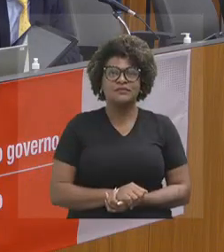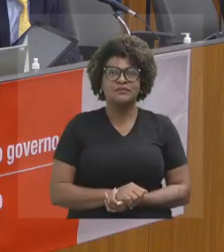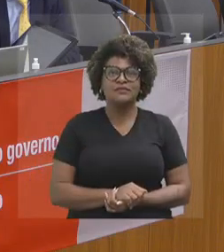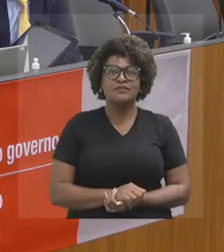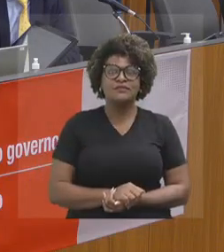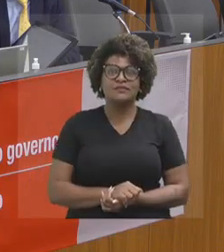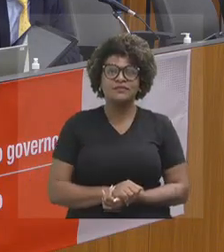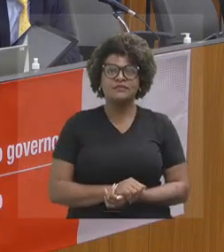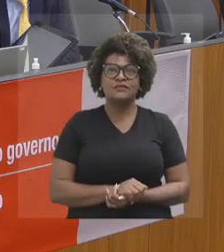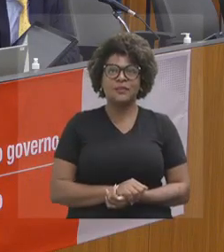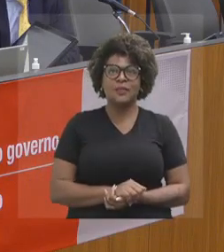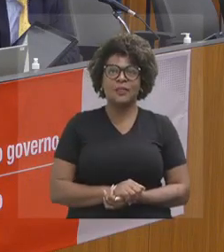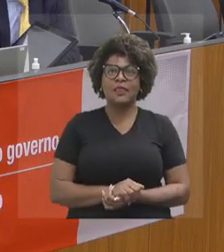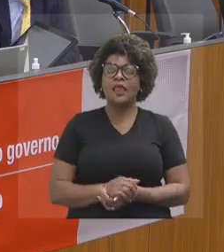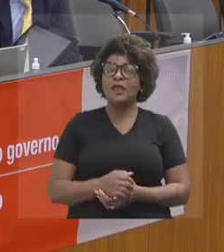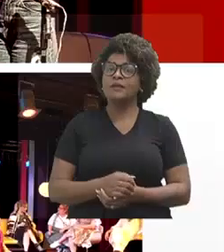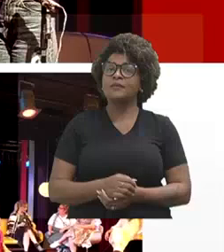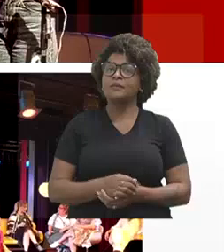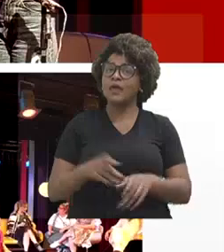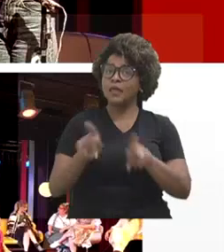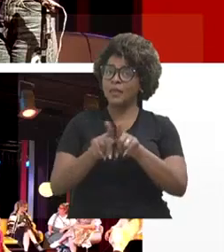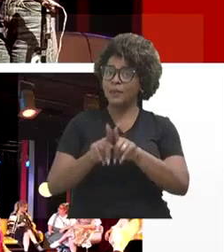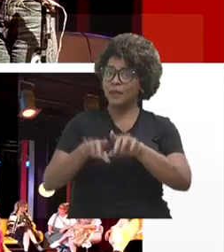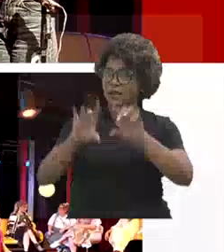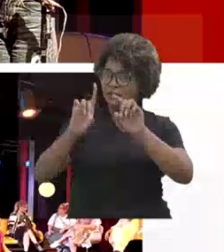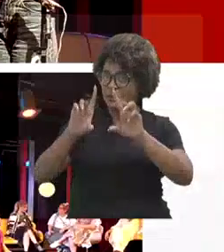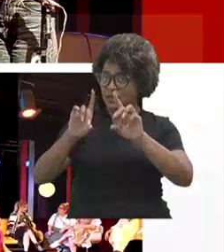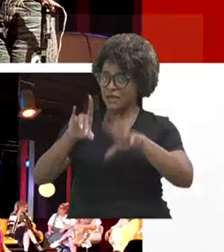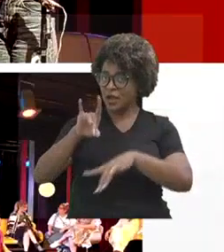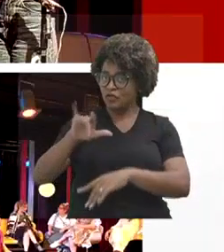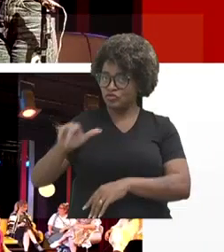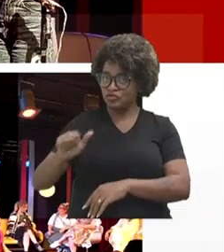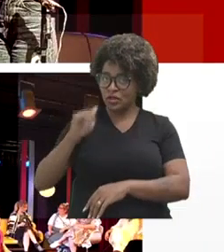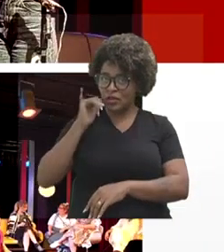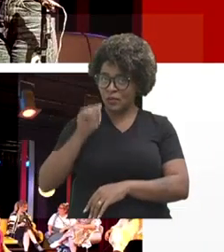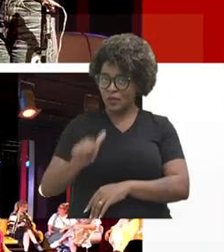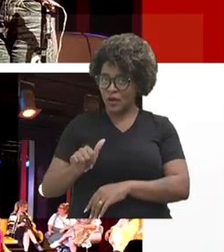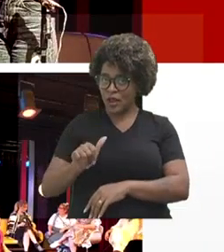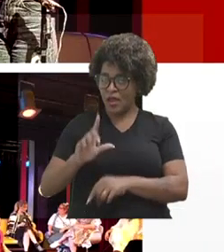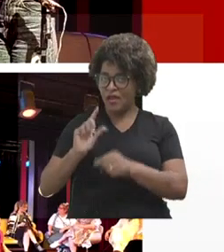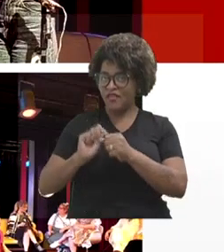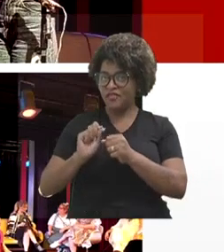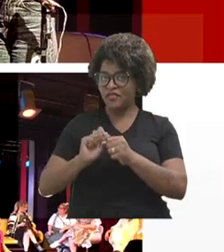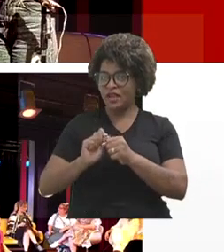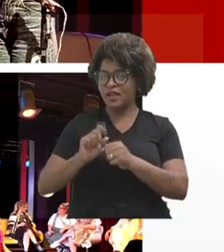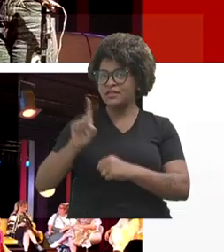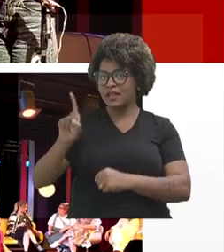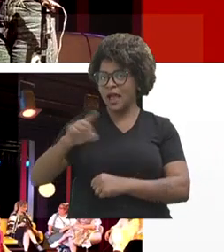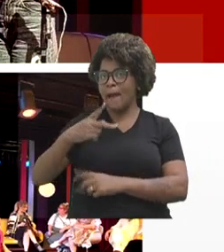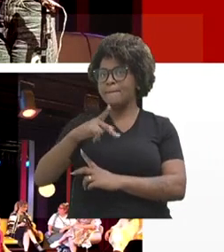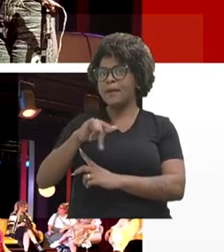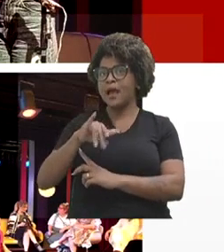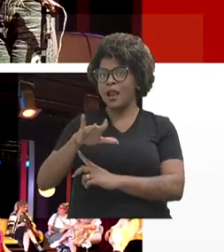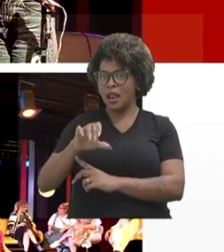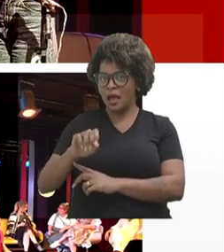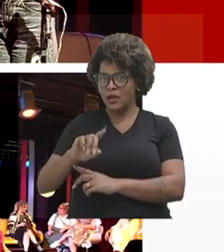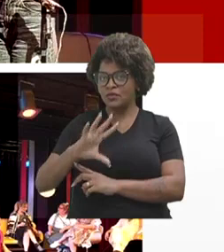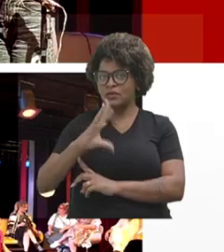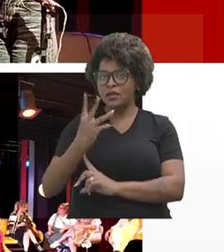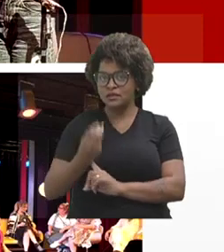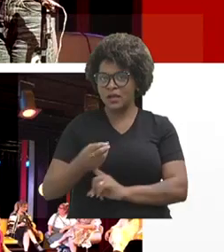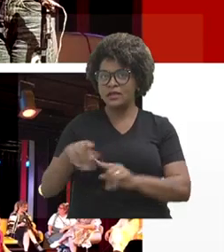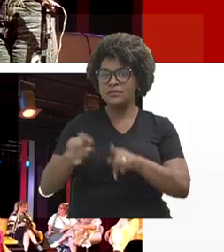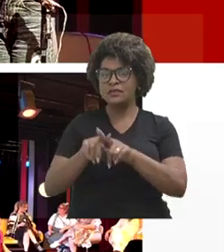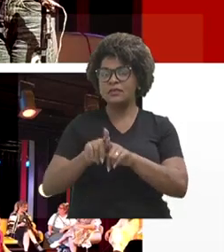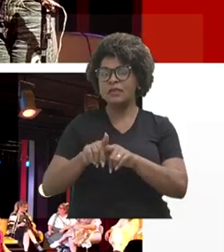Esse foi o Especial Dia da Mulher, foi um programa que a gente fez lá no Palácio das Artes. Muito bacana,